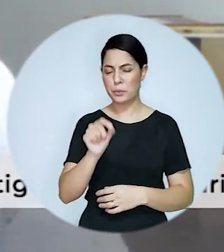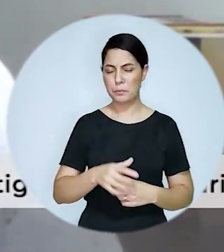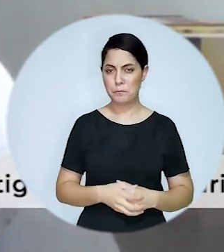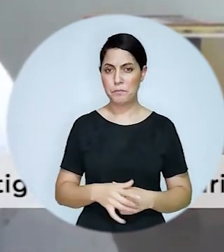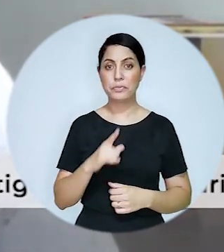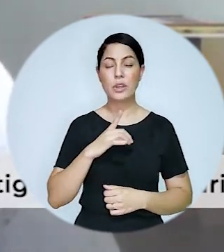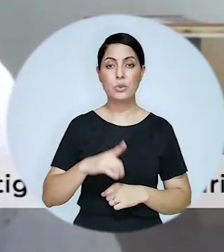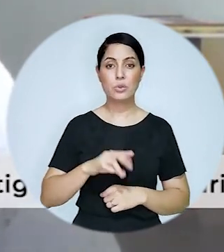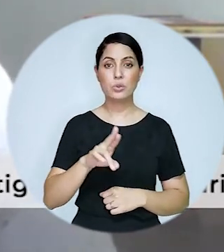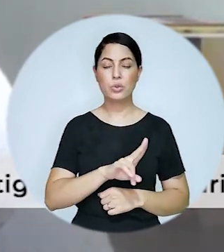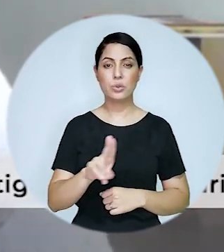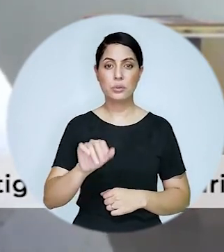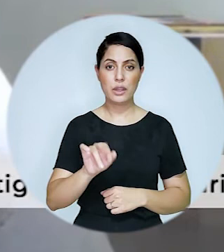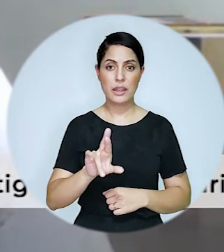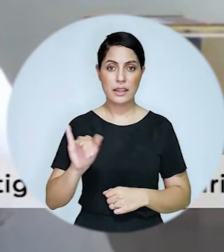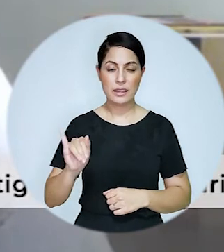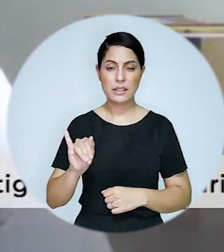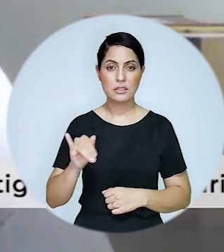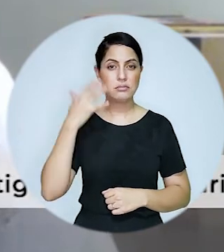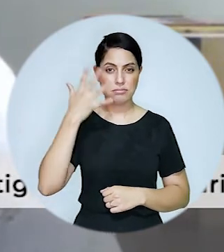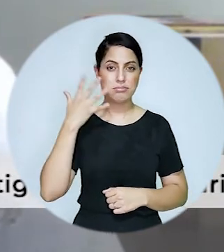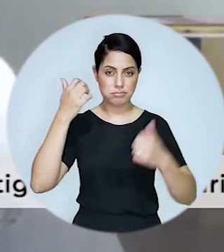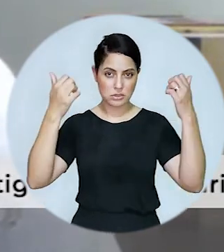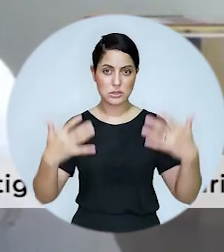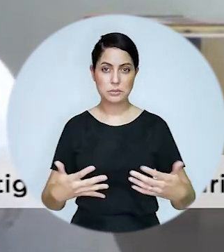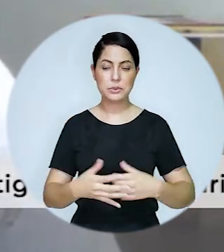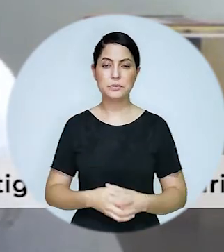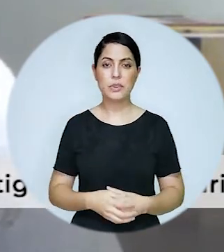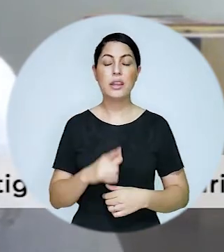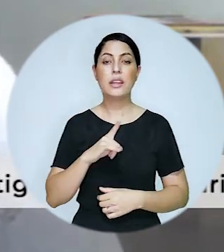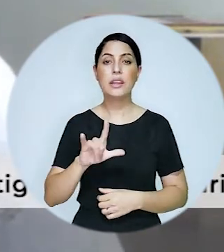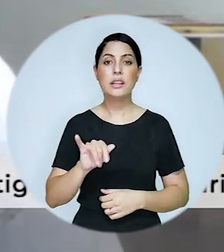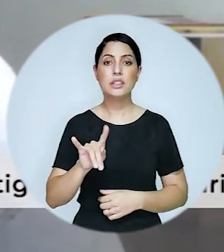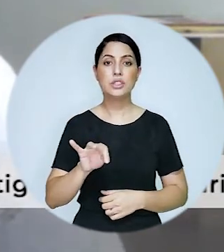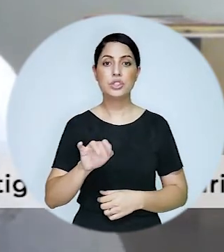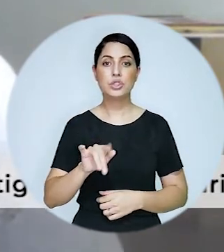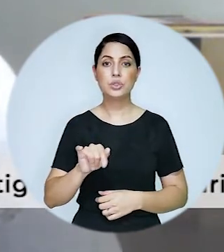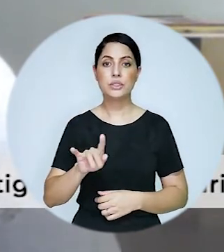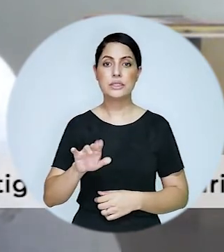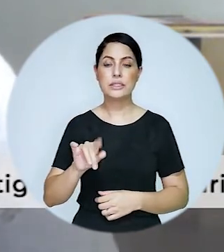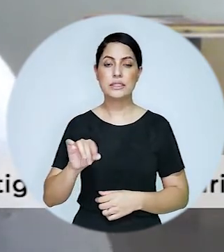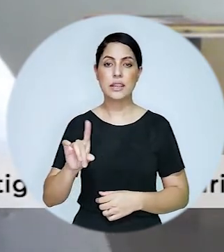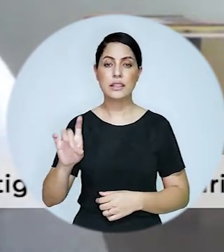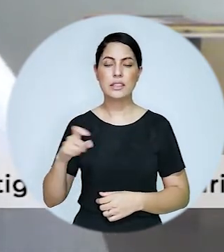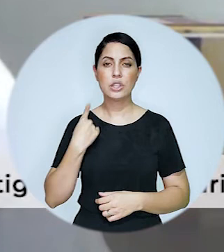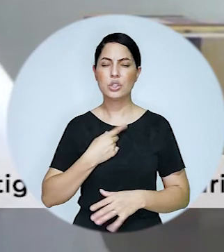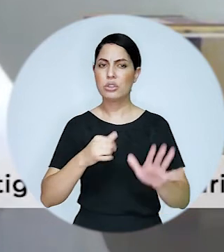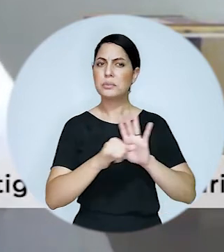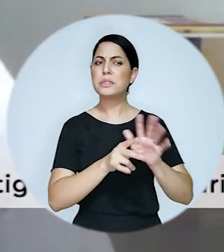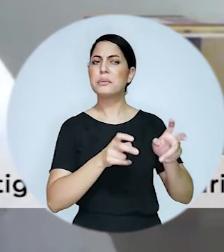parte do fomento que o doutor Ari trouxe com muita propriedade a litigiosidade a gente identifica que